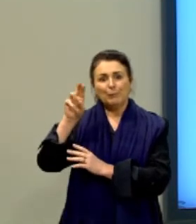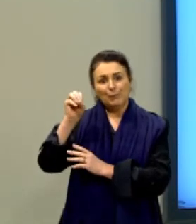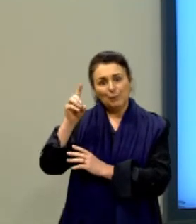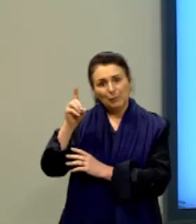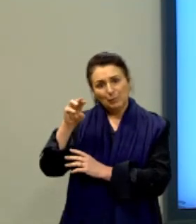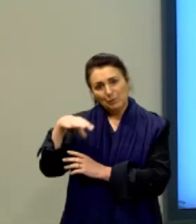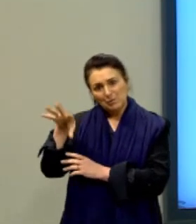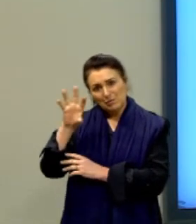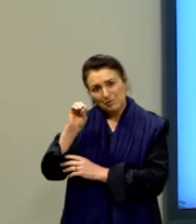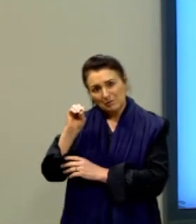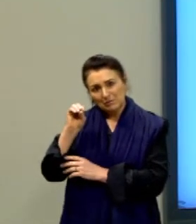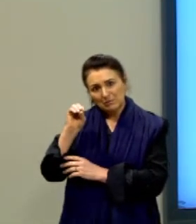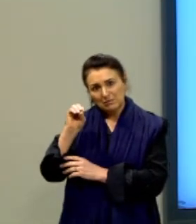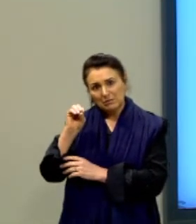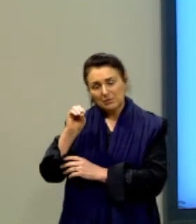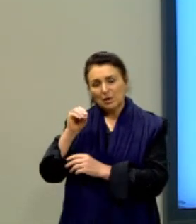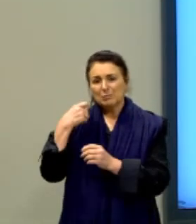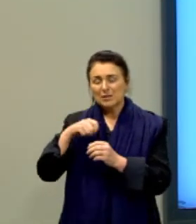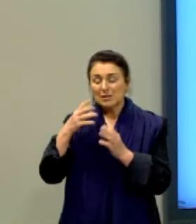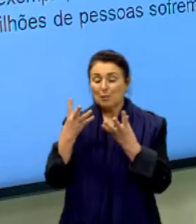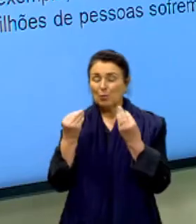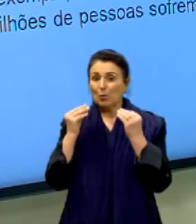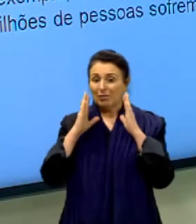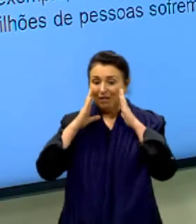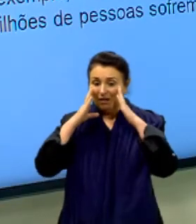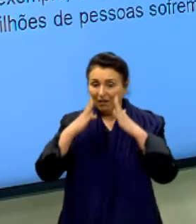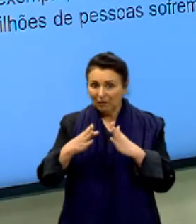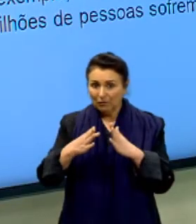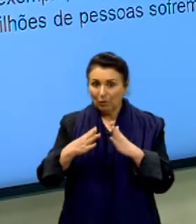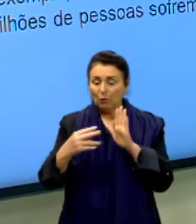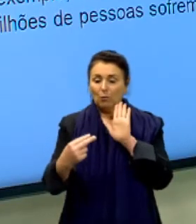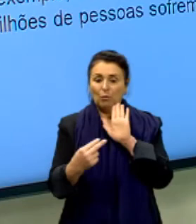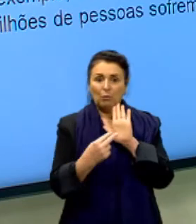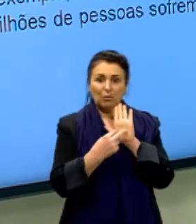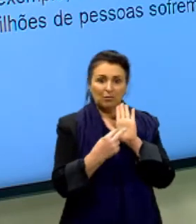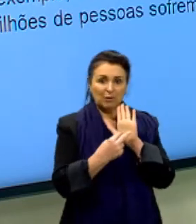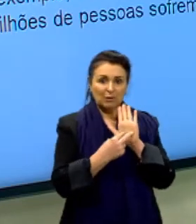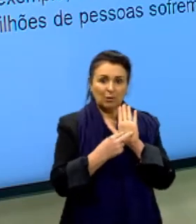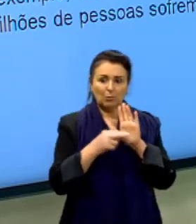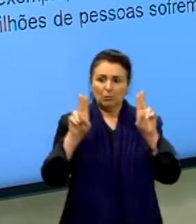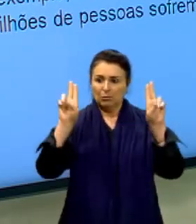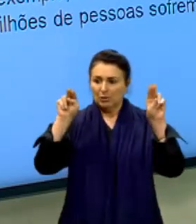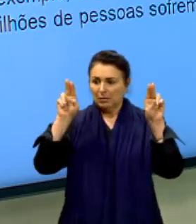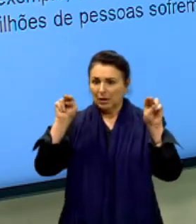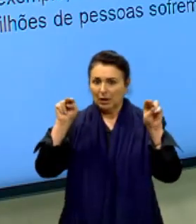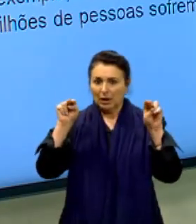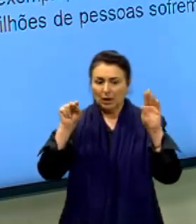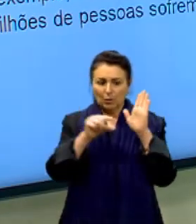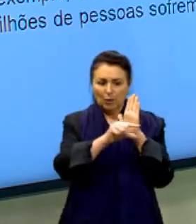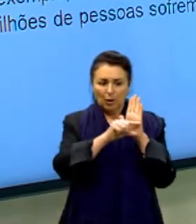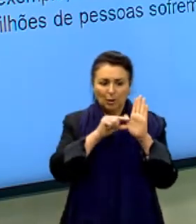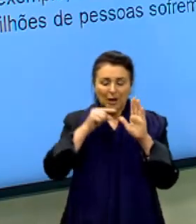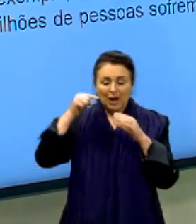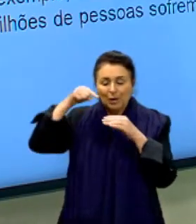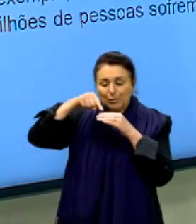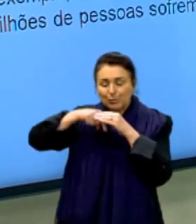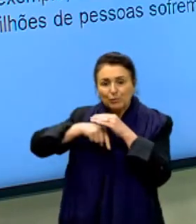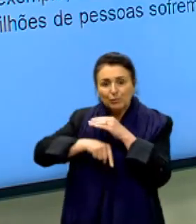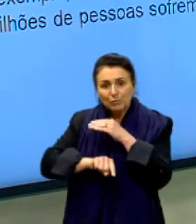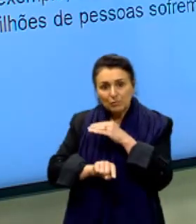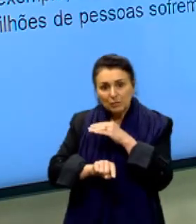atenção. Se vocês citaram uma obra, citaram o repertório, aprofundem ele,